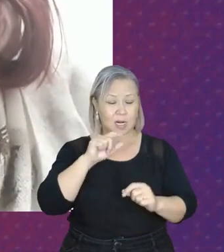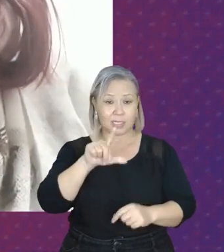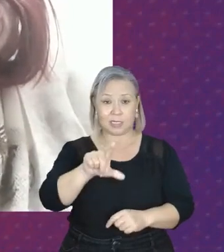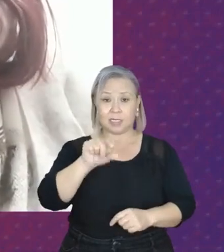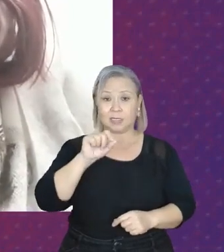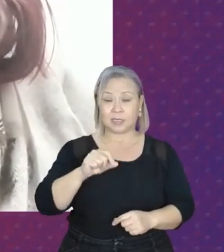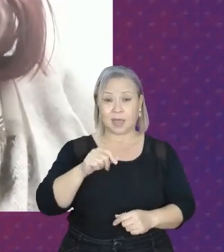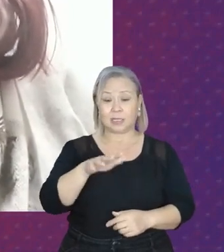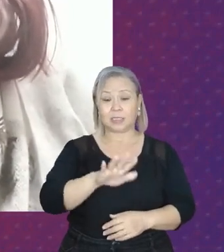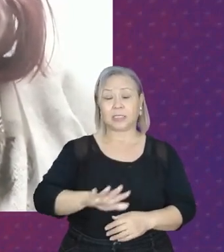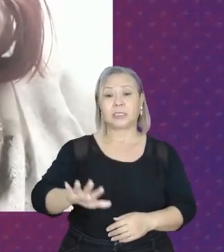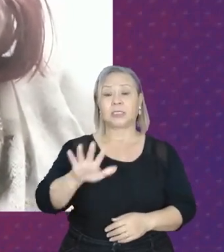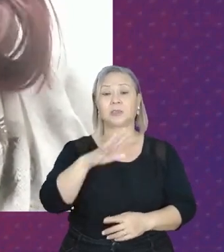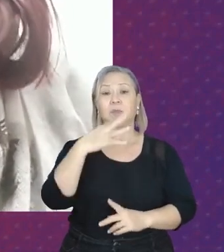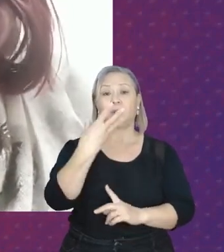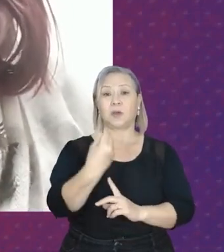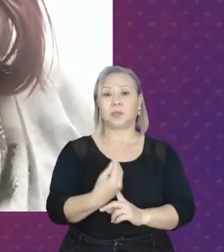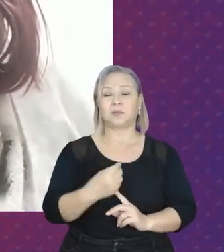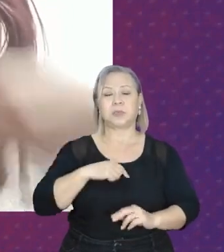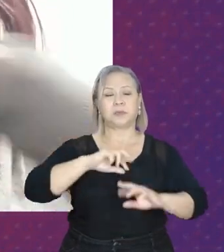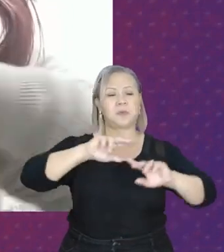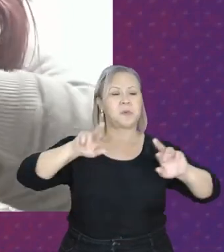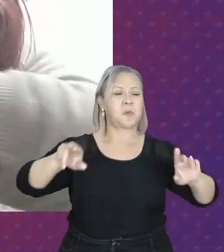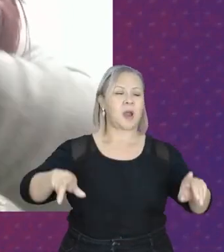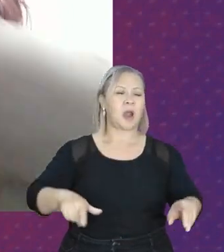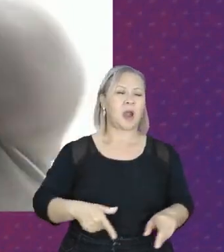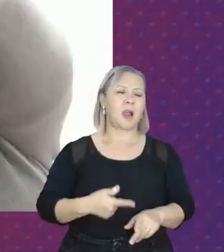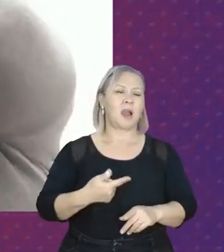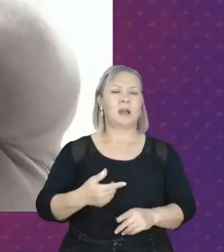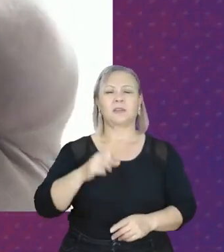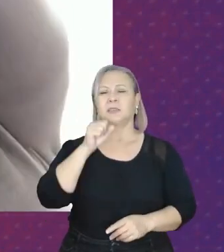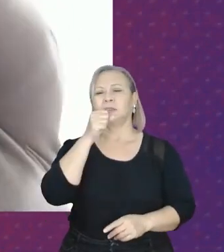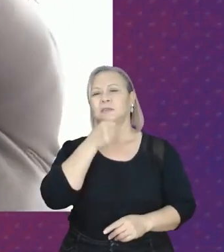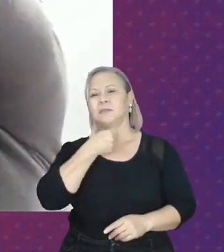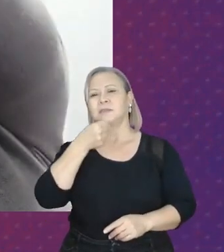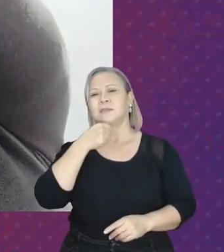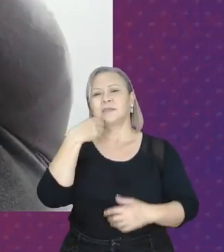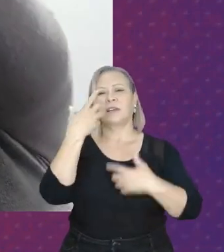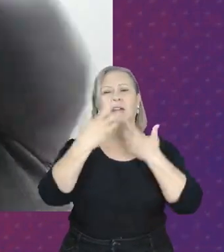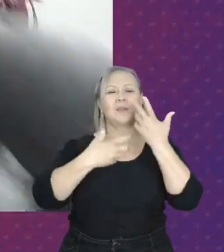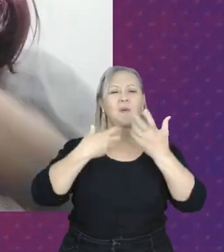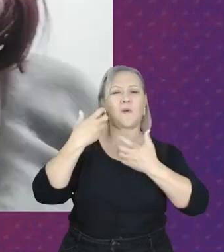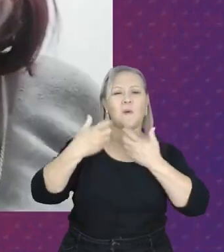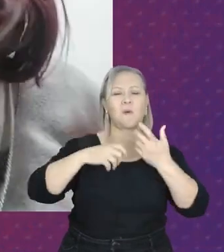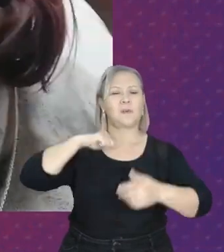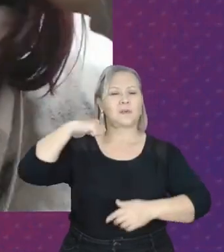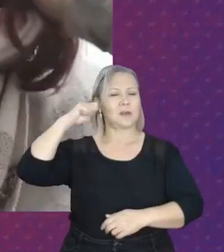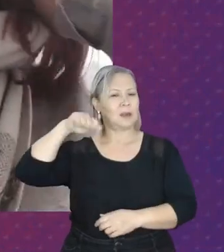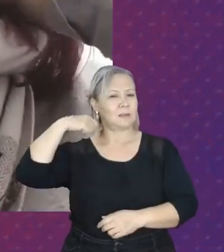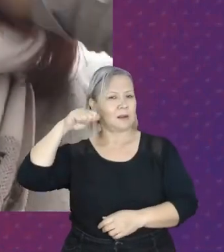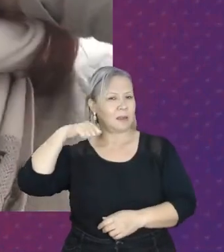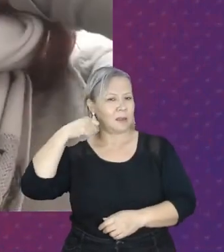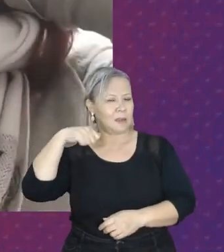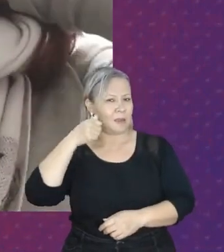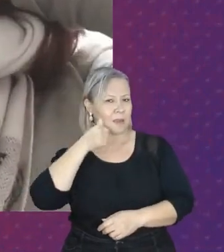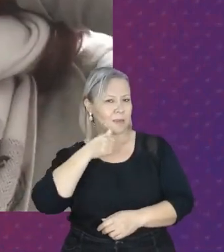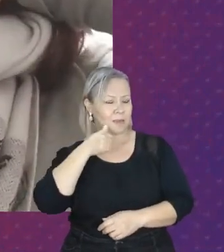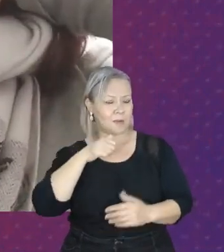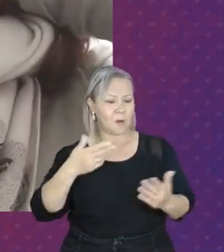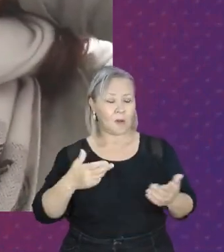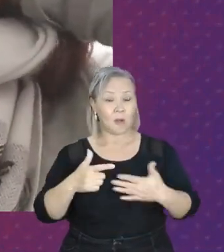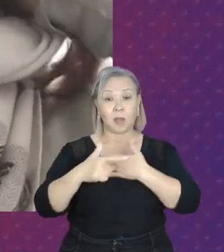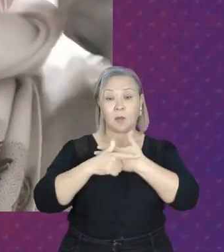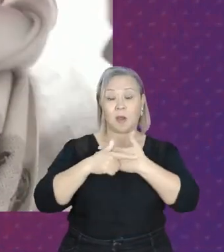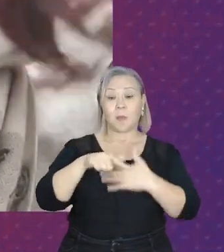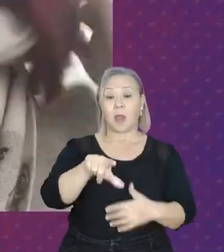aí várias cantoras, várias atrizes, né, que hoje têm um papel